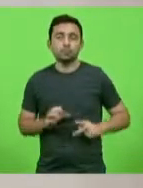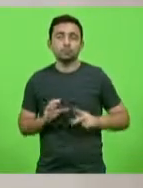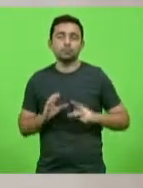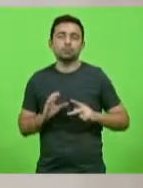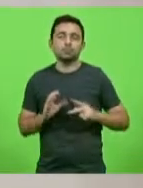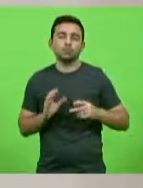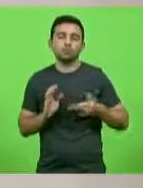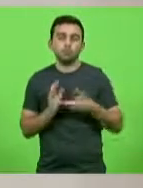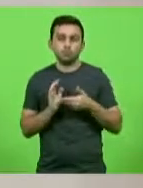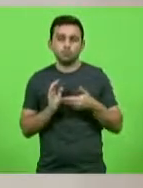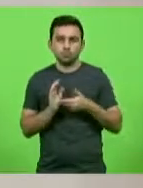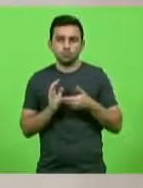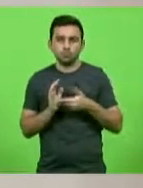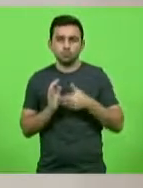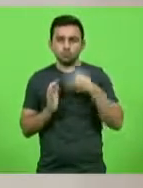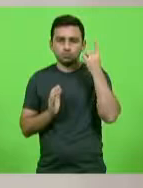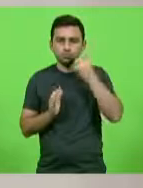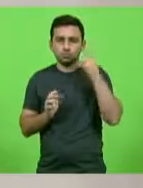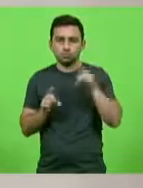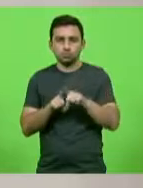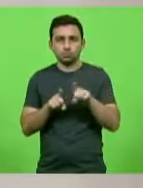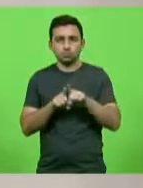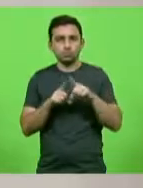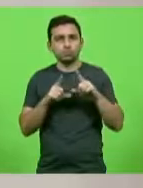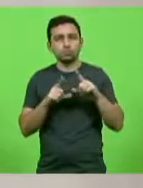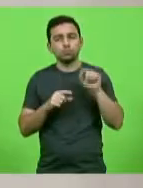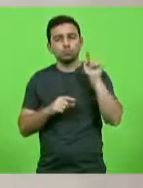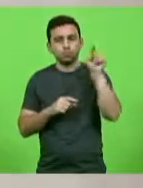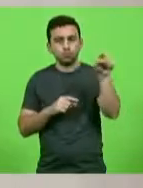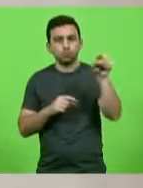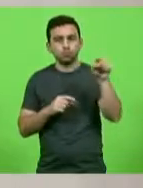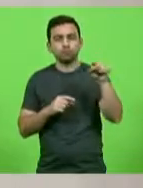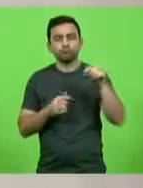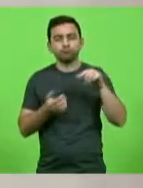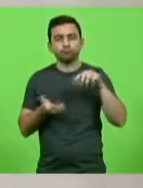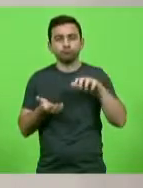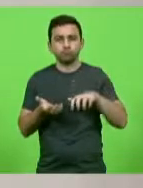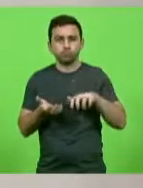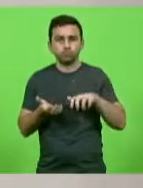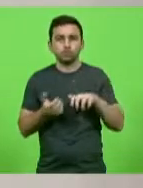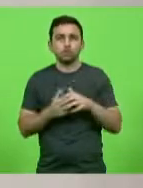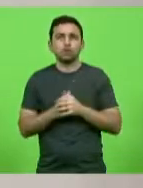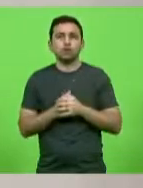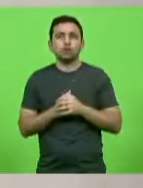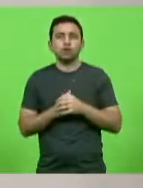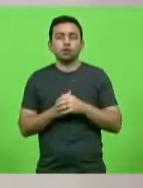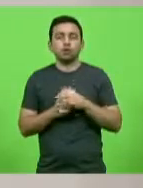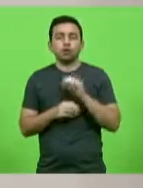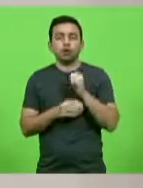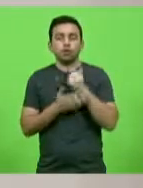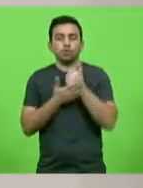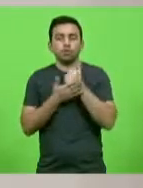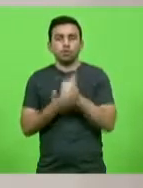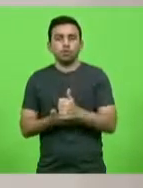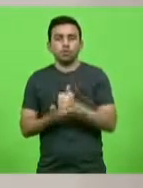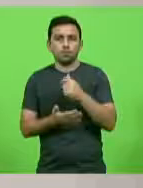Senado Federal para que apoiem o PLS número 2388.